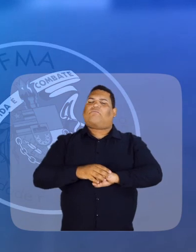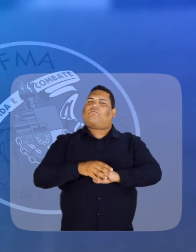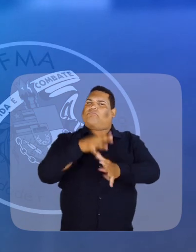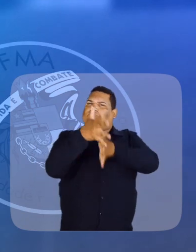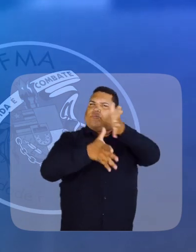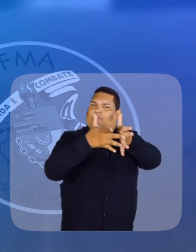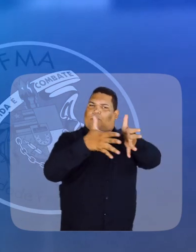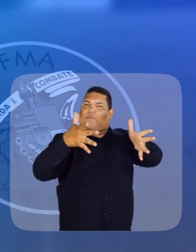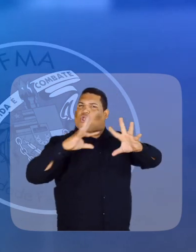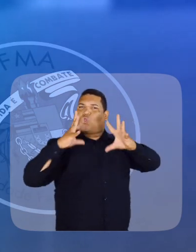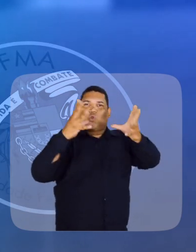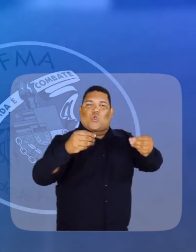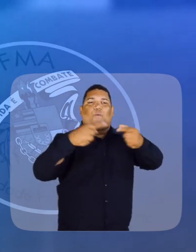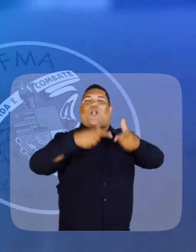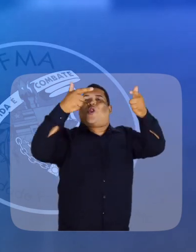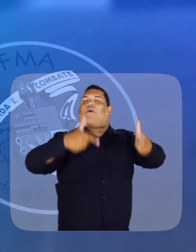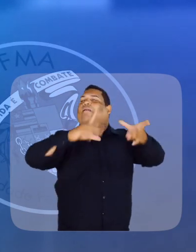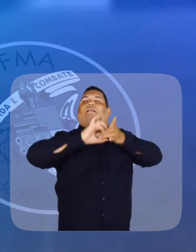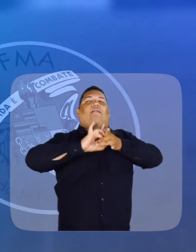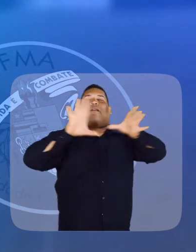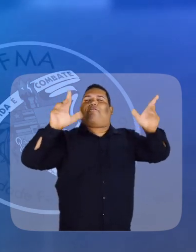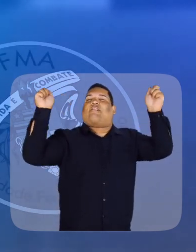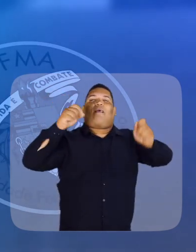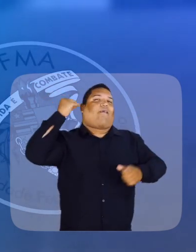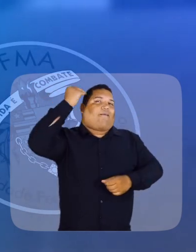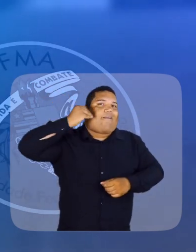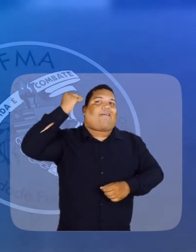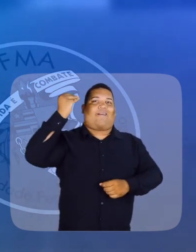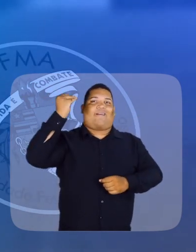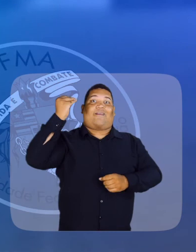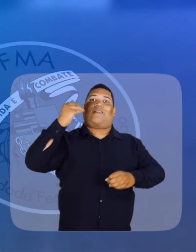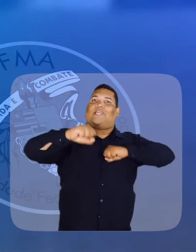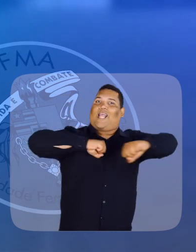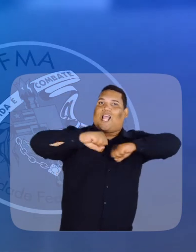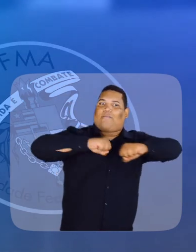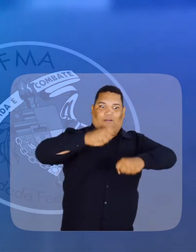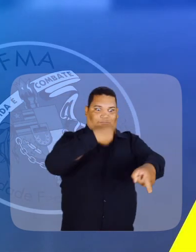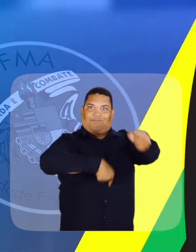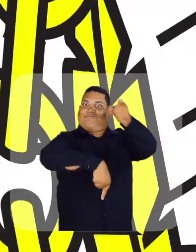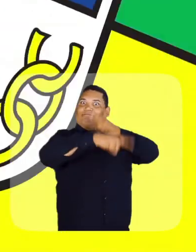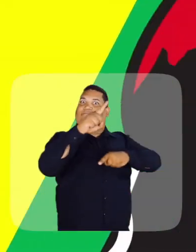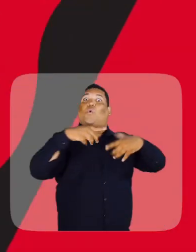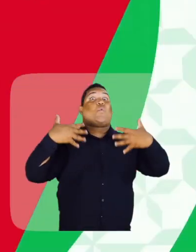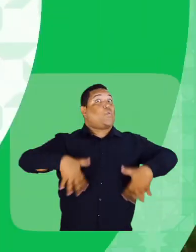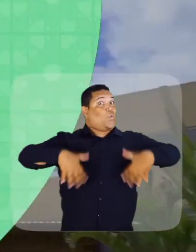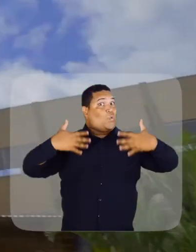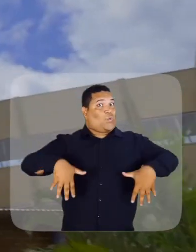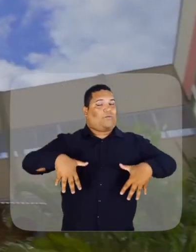Direito. Tudo isso para proporcionar um espaço livre de experimentação, debate e crescimento.